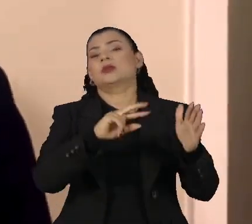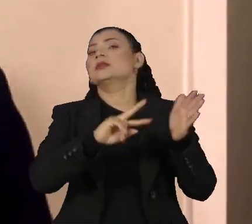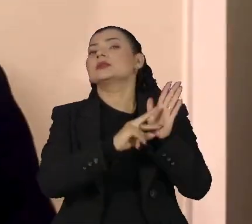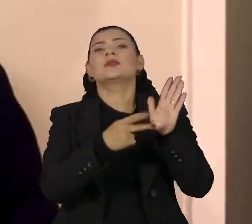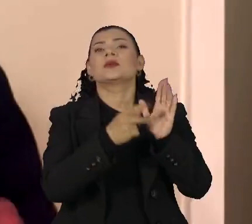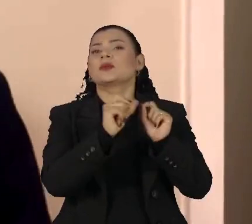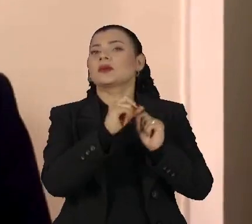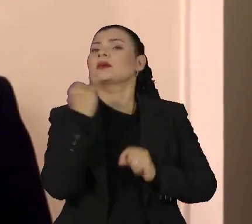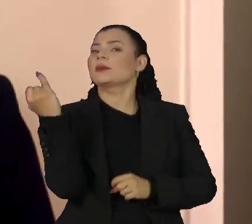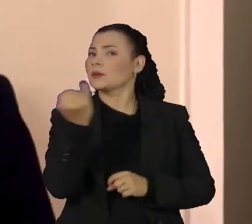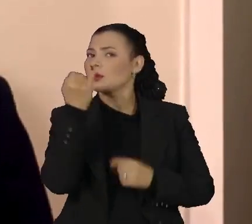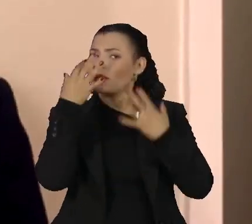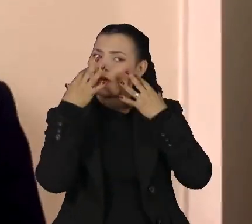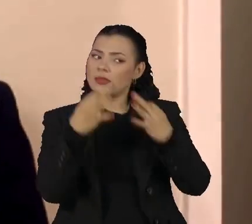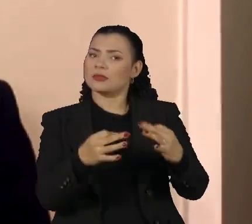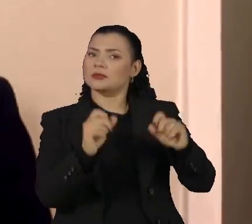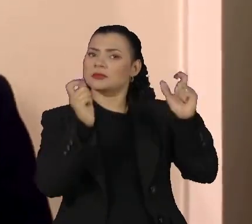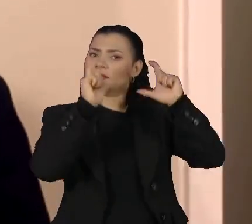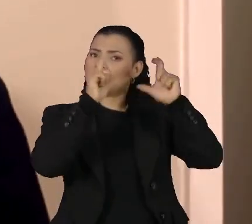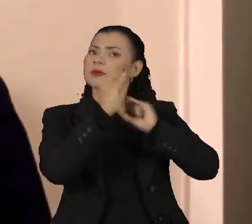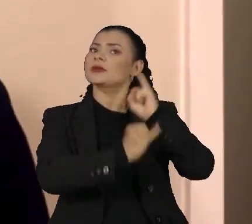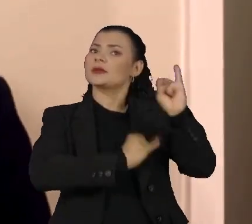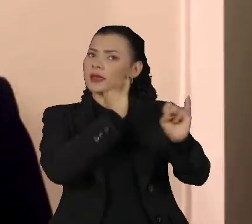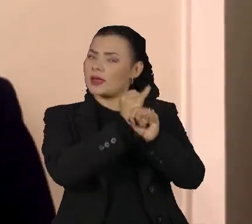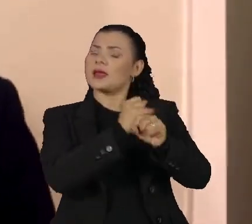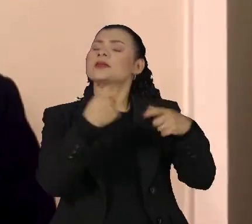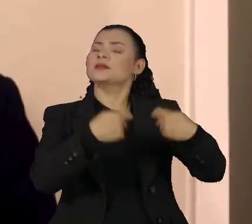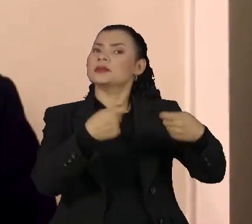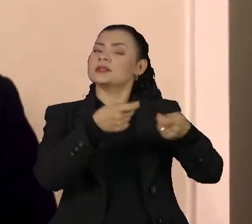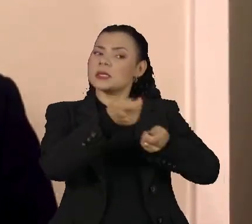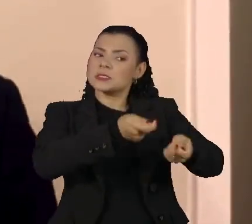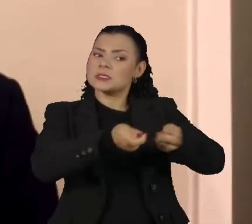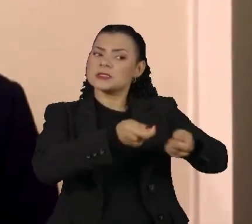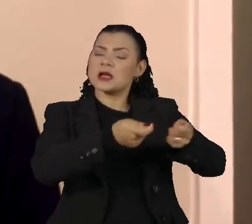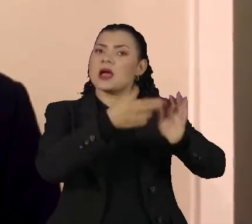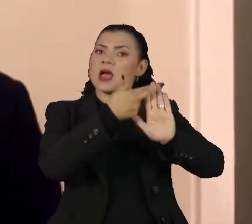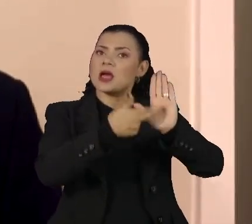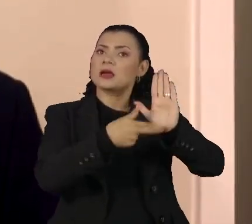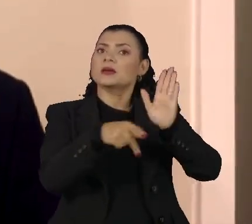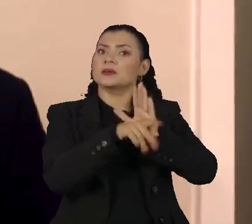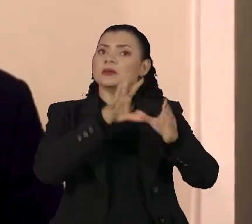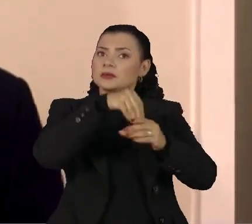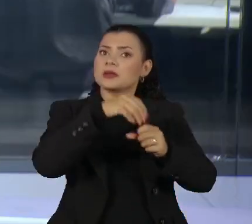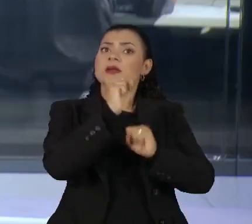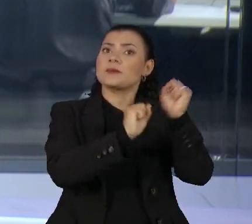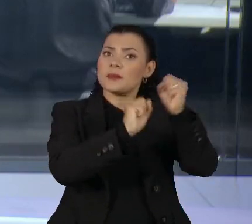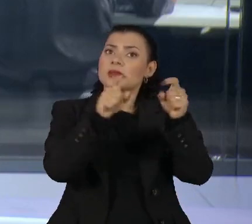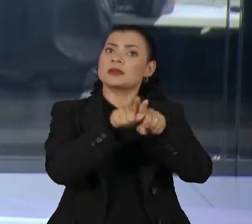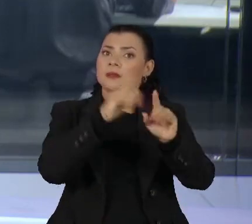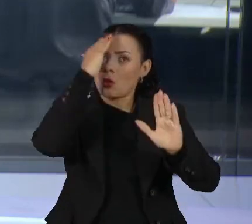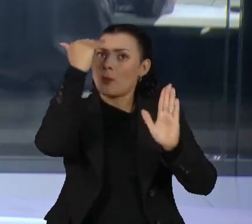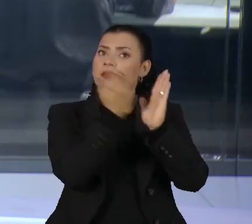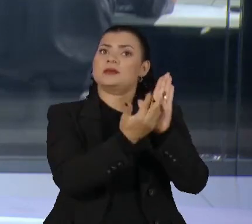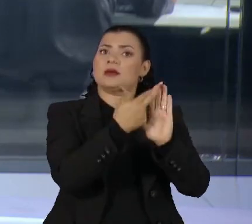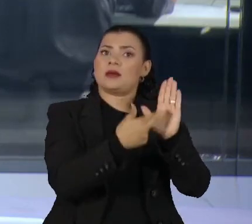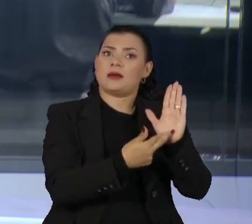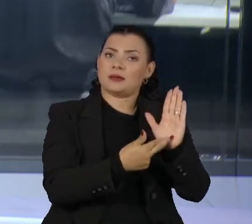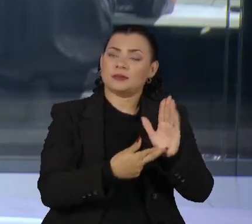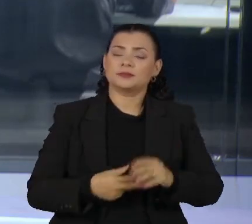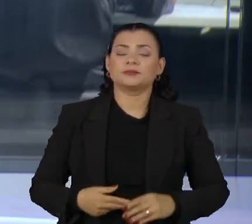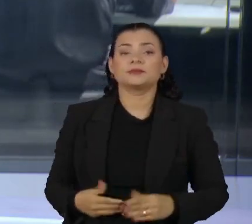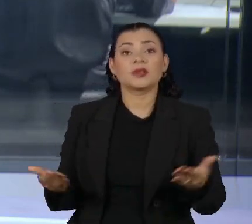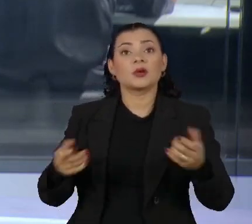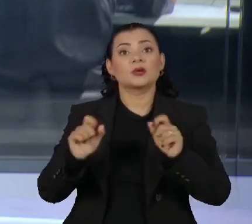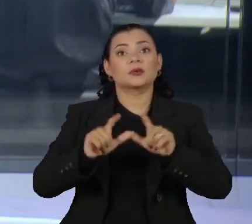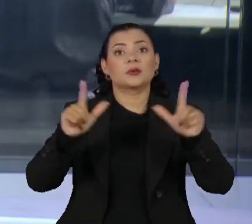importância de regular a internet, que a lei do Brasil valha para essas grandes empresas também. Na manhã de hoje,